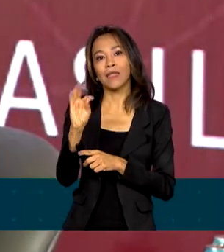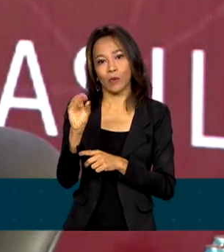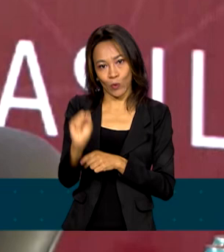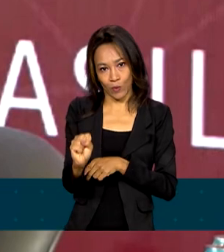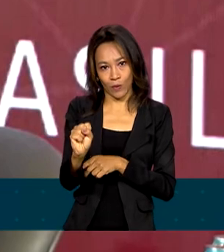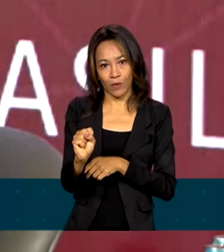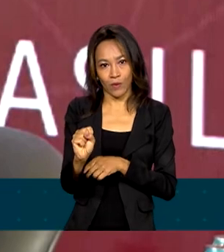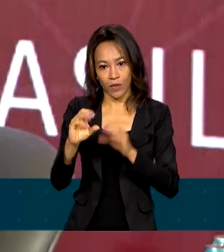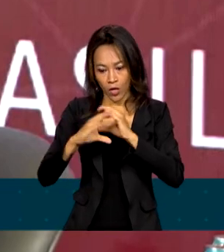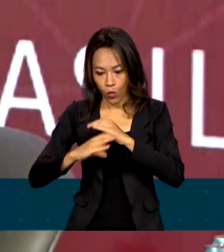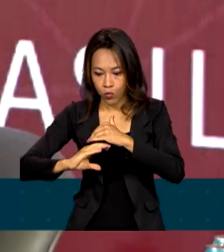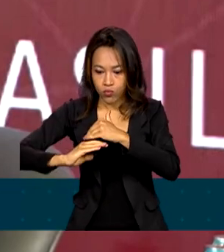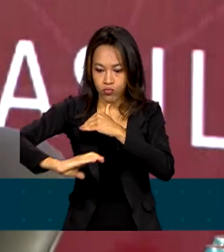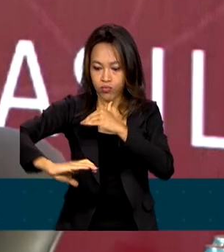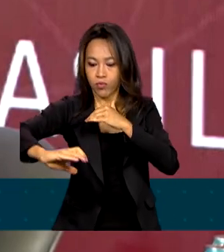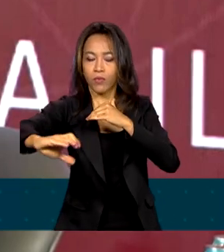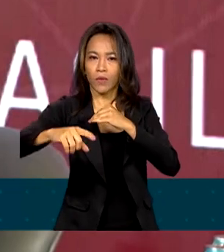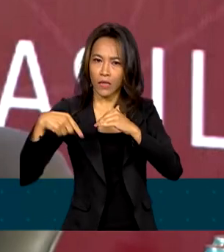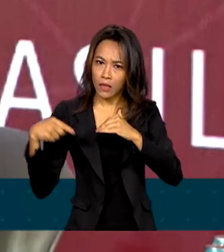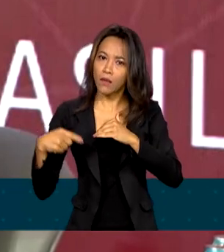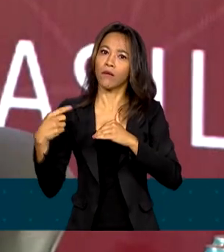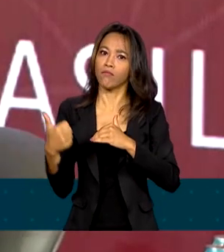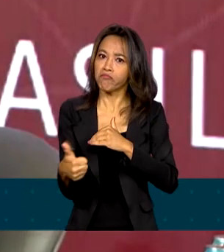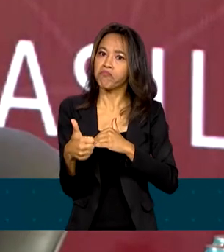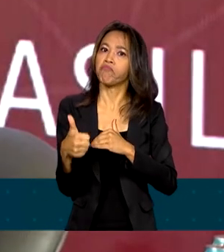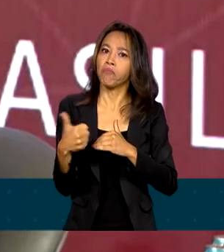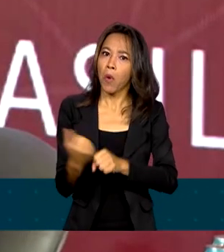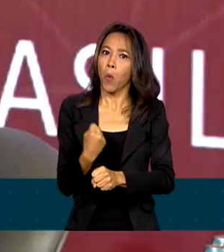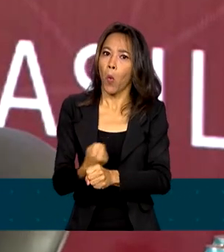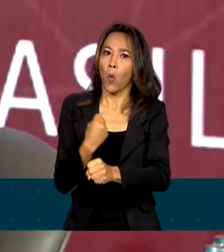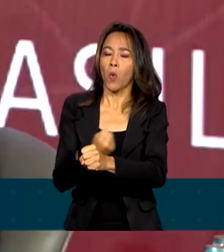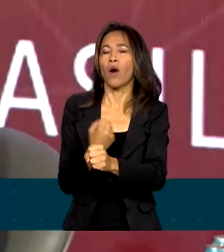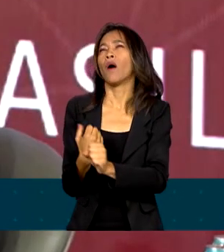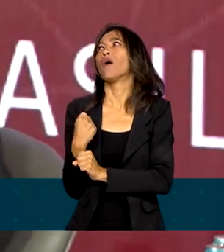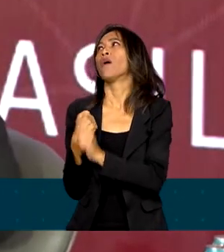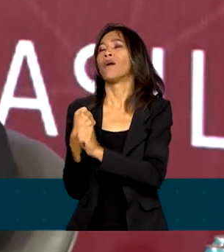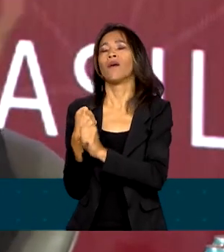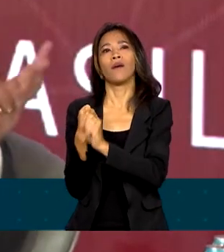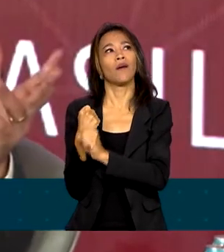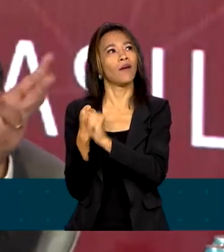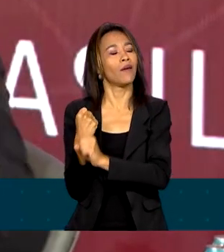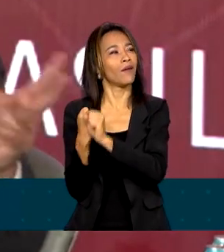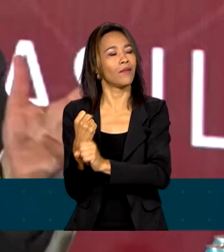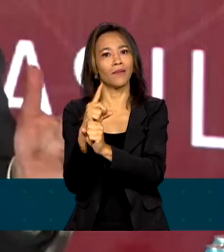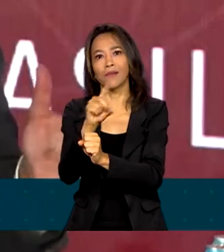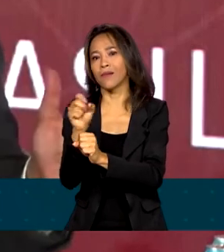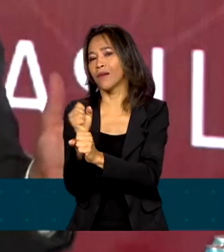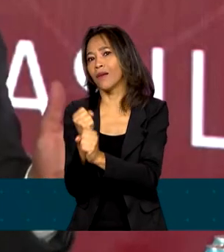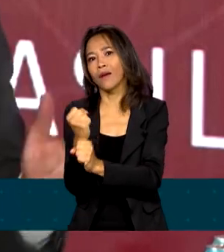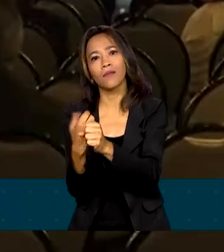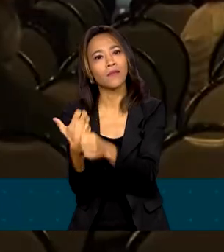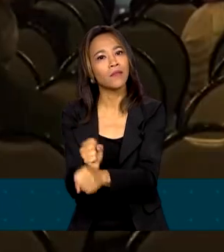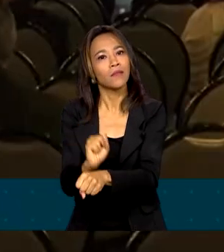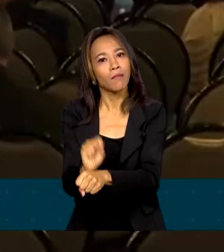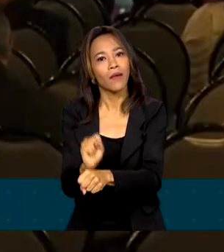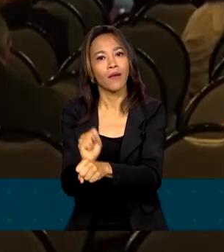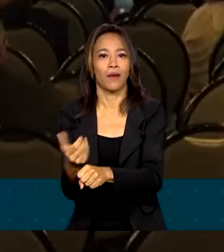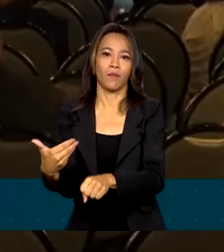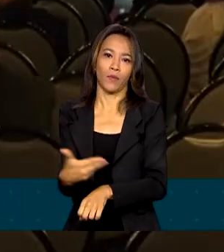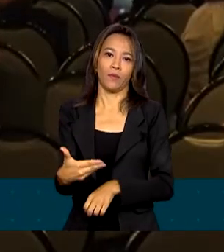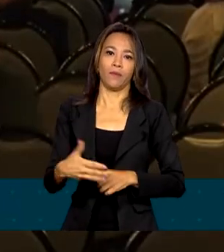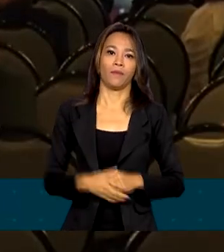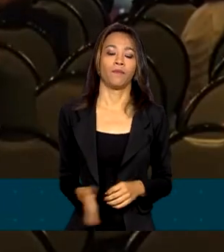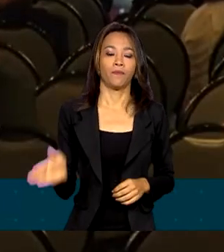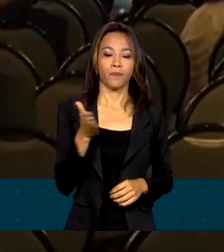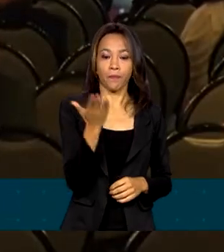movimento bem relevante, porque é uma obra de muitos anos. Há 100 anos se espera por essa obra. O ministro de